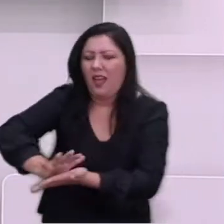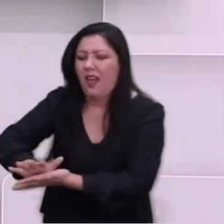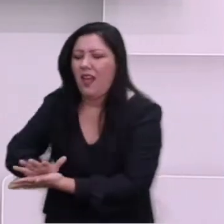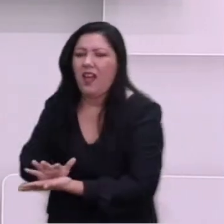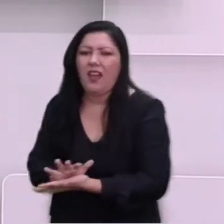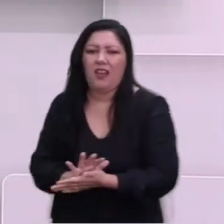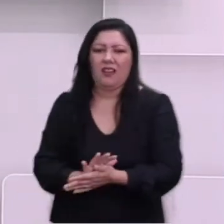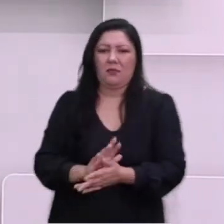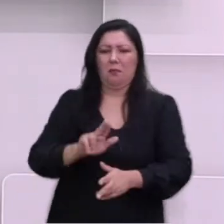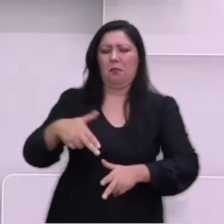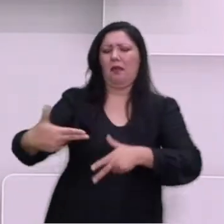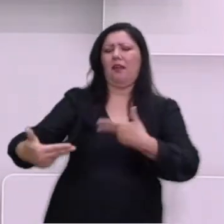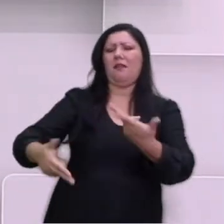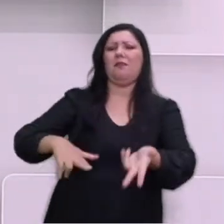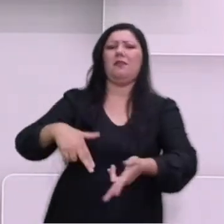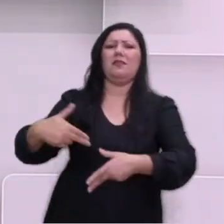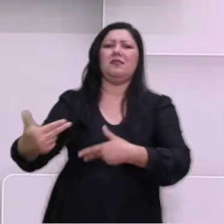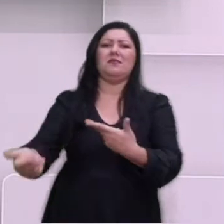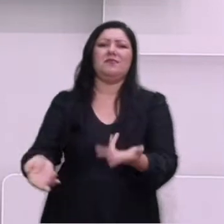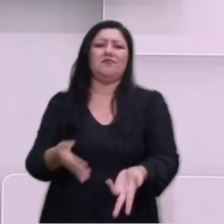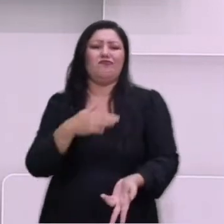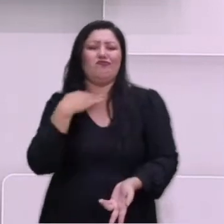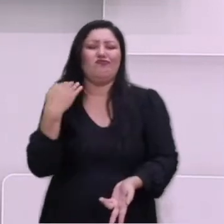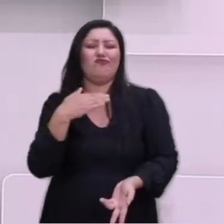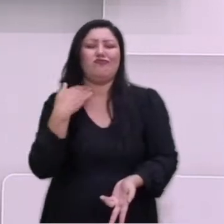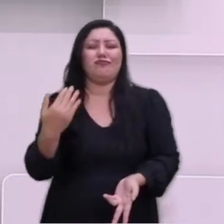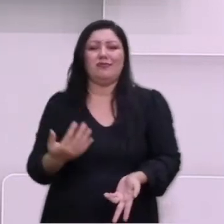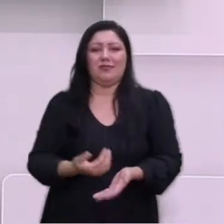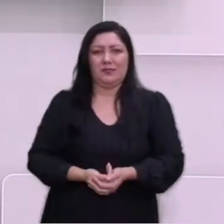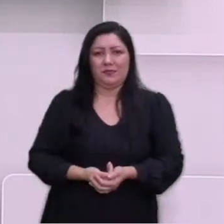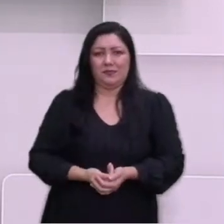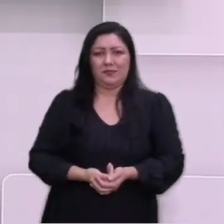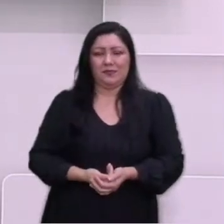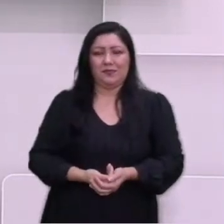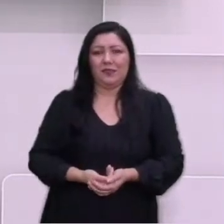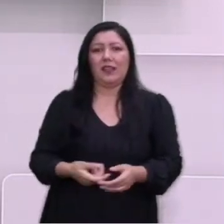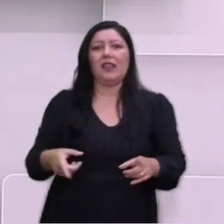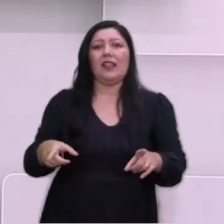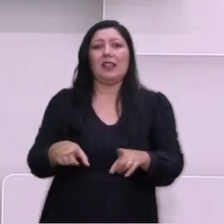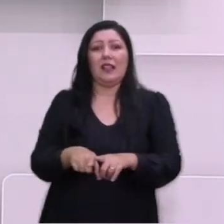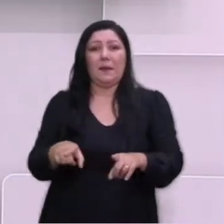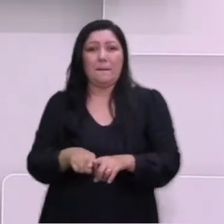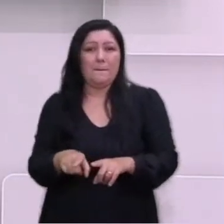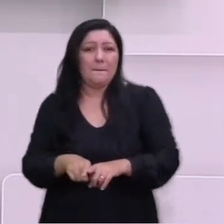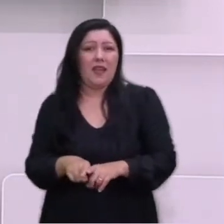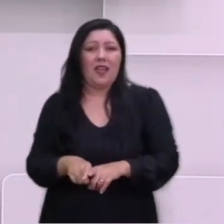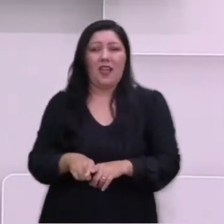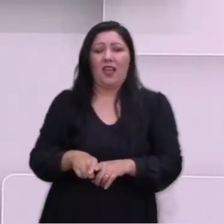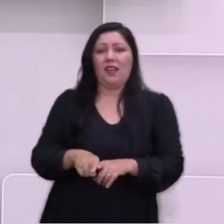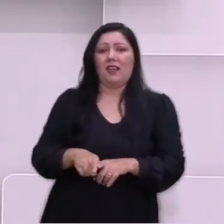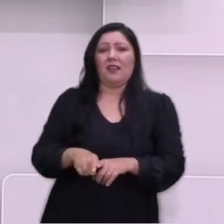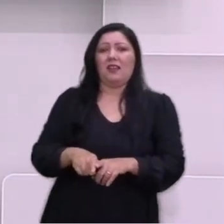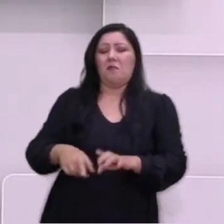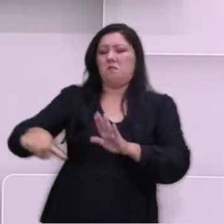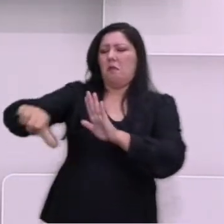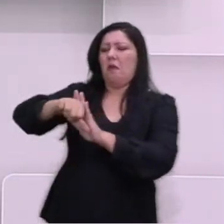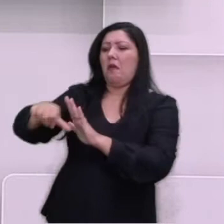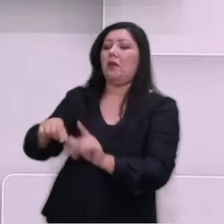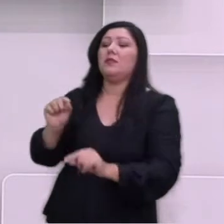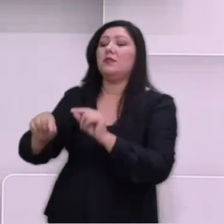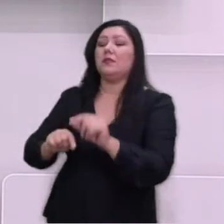industrial deste povo. Igualmente foram condenados e assassinados descapacitados mentais e físicos,